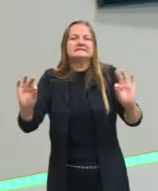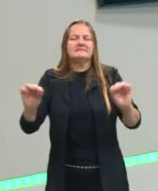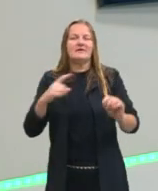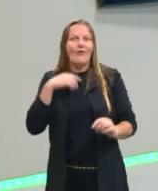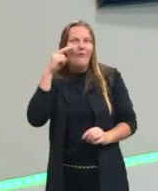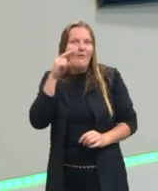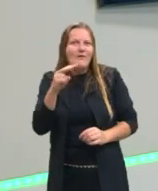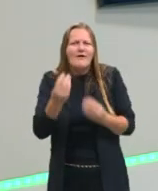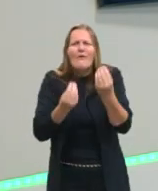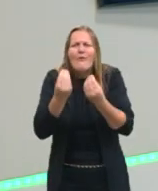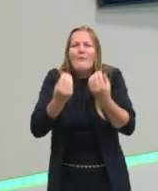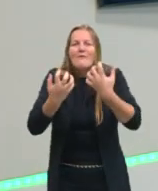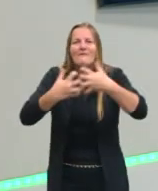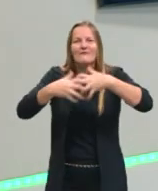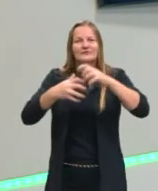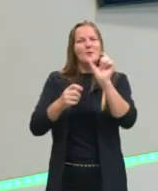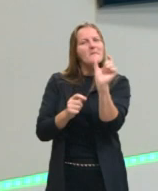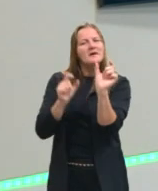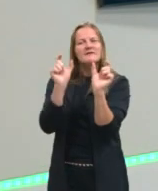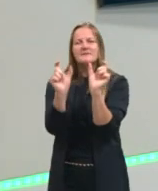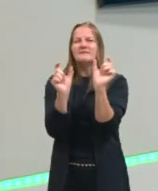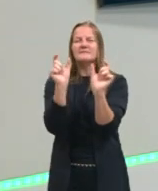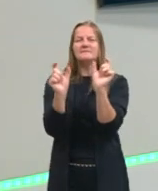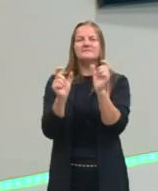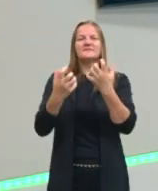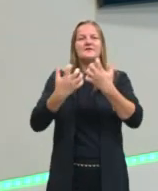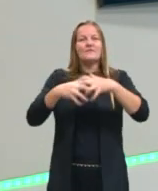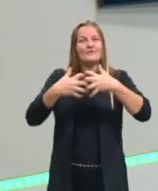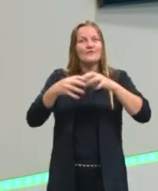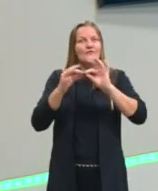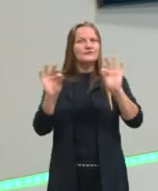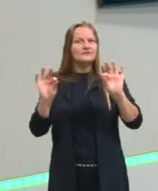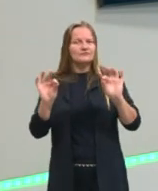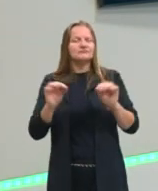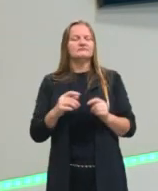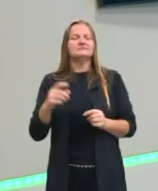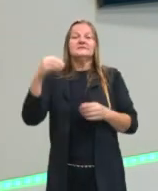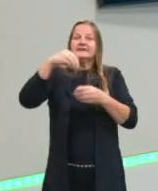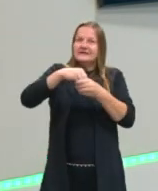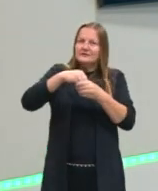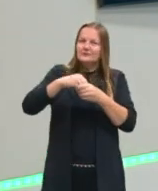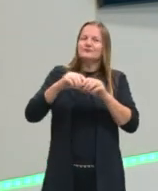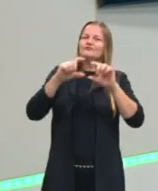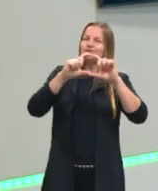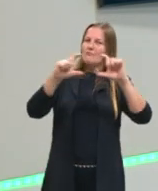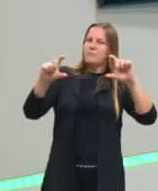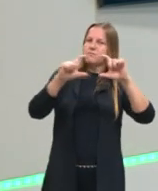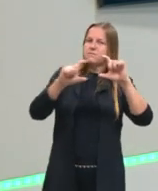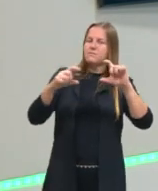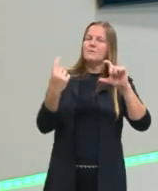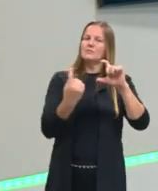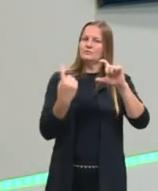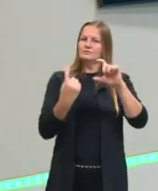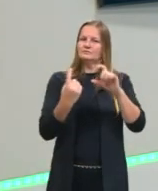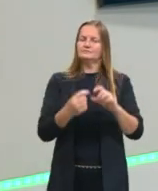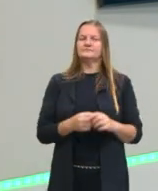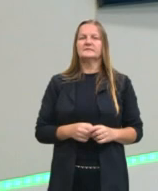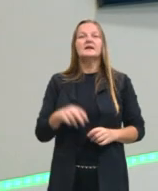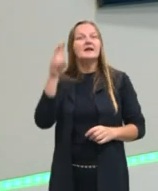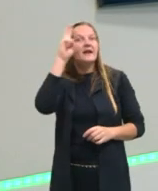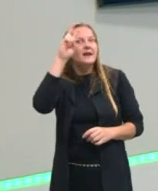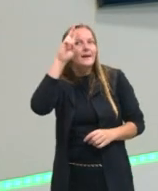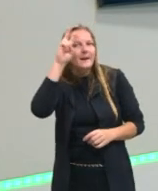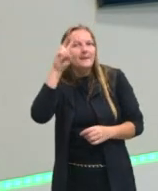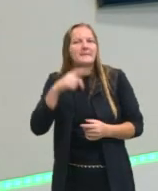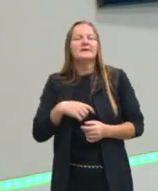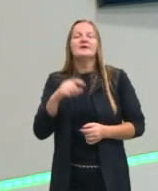olhar como é que esses termos, como é que essas funções sintáticas funcionam dentro de uma oração isolada. Lembrando que